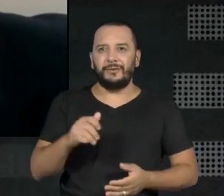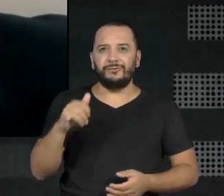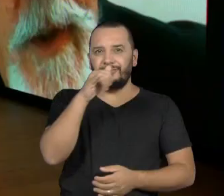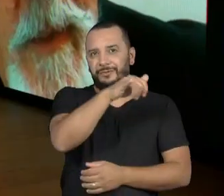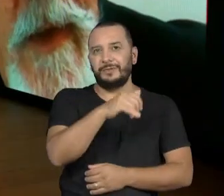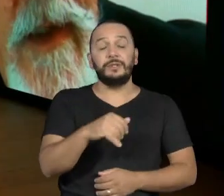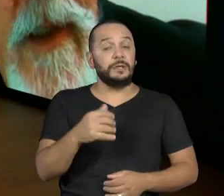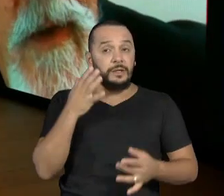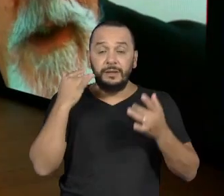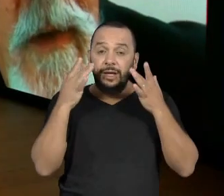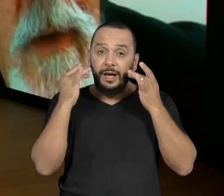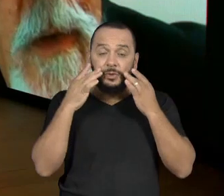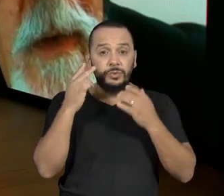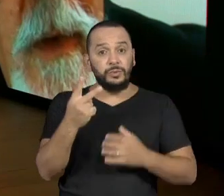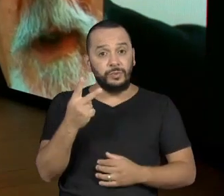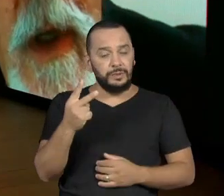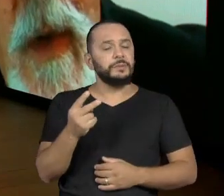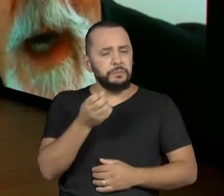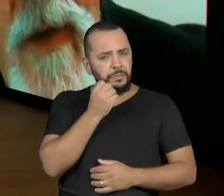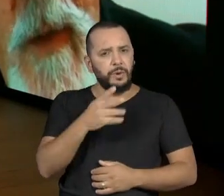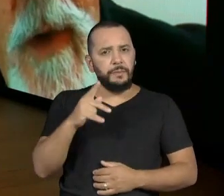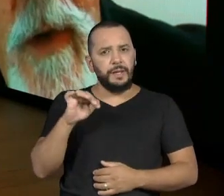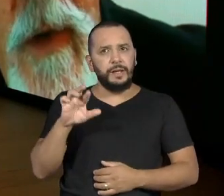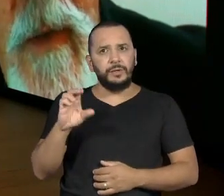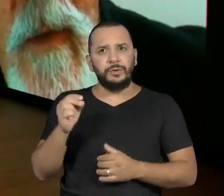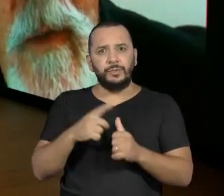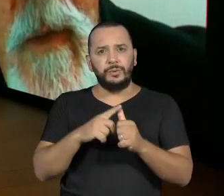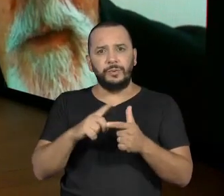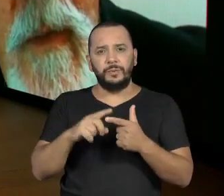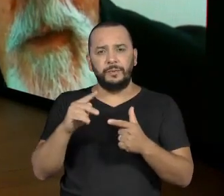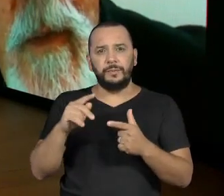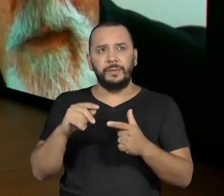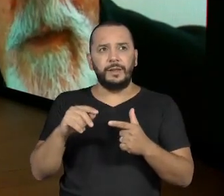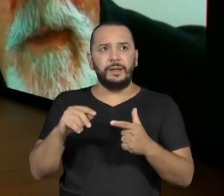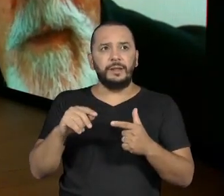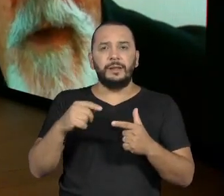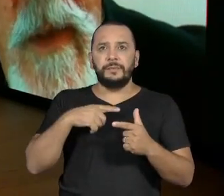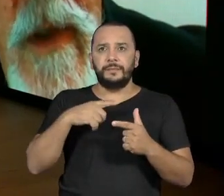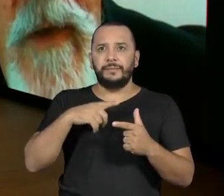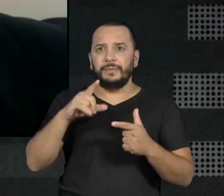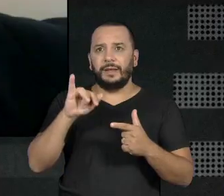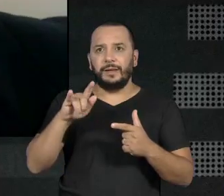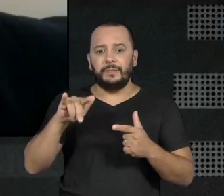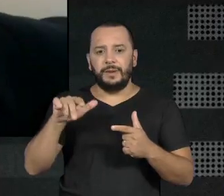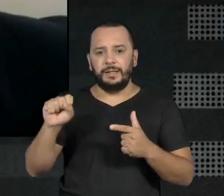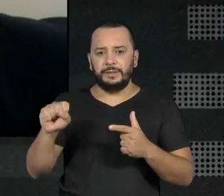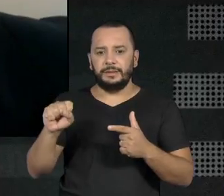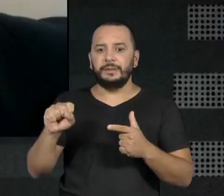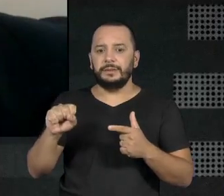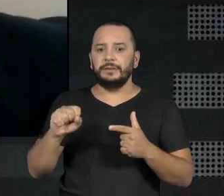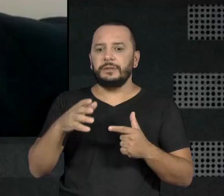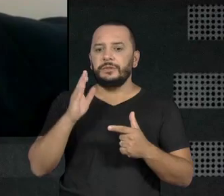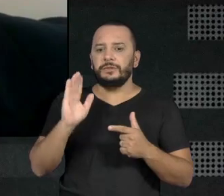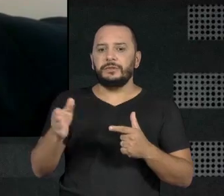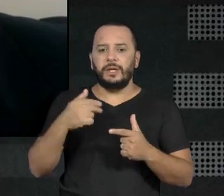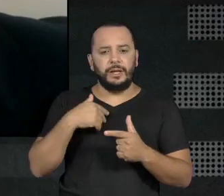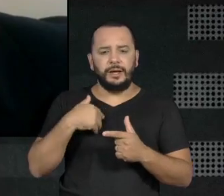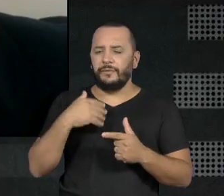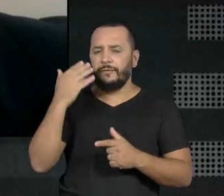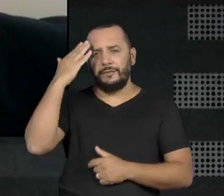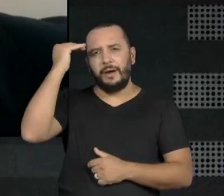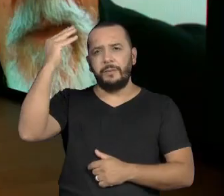nas duas peças, Pedro Pedreiro e o... Mato Muro. Lá em Manizales. Lá em Manizales, Fichino.